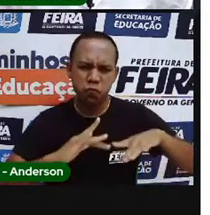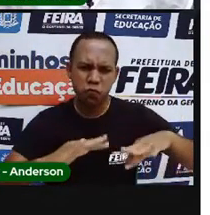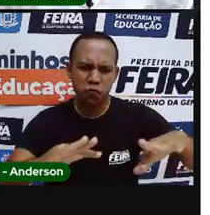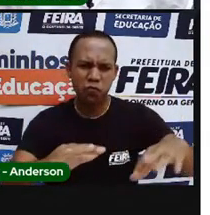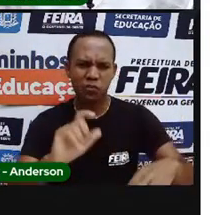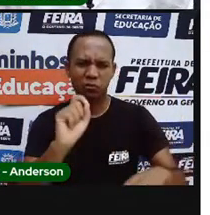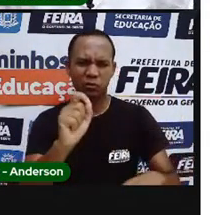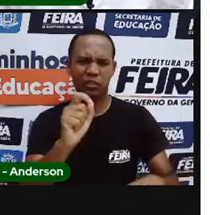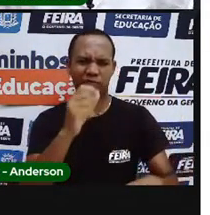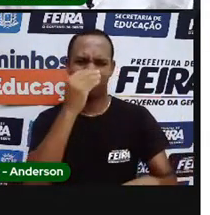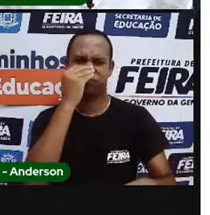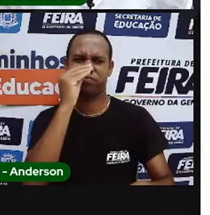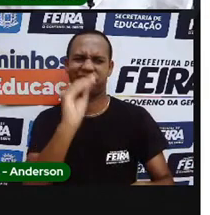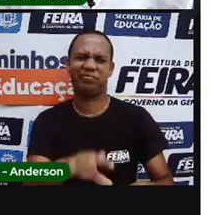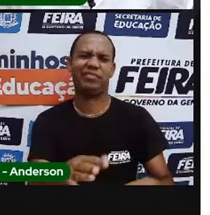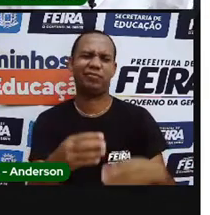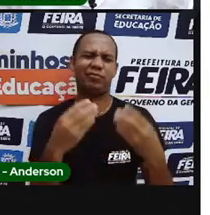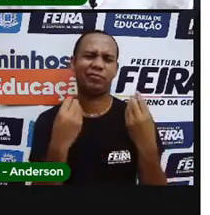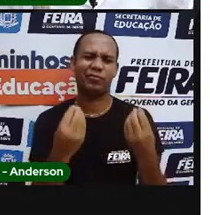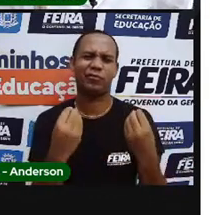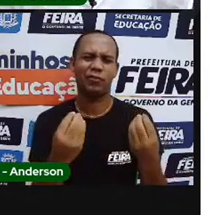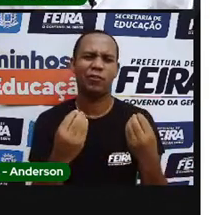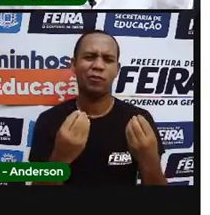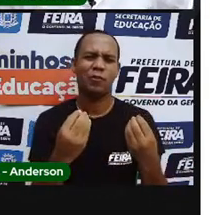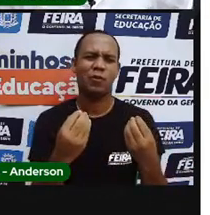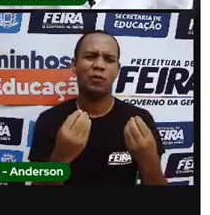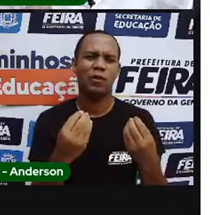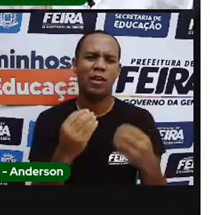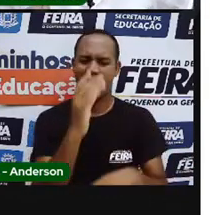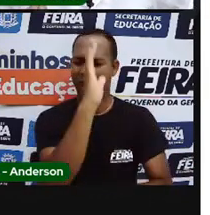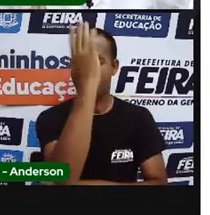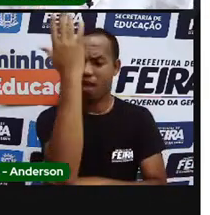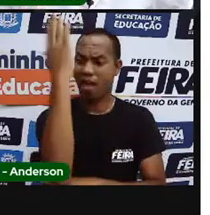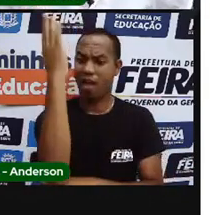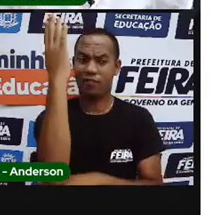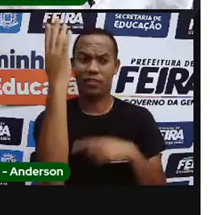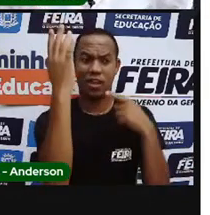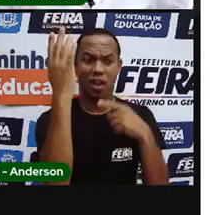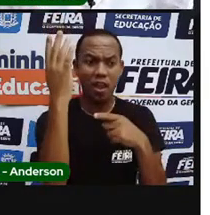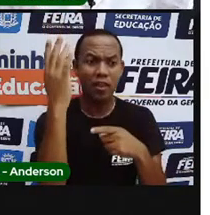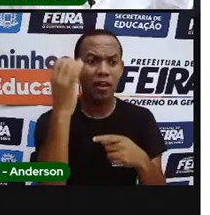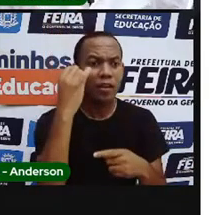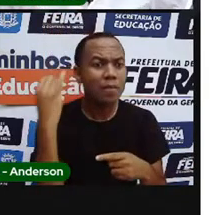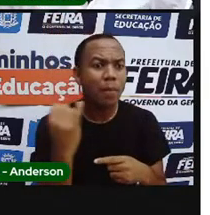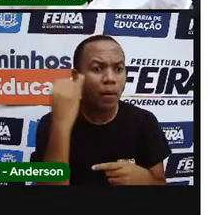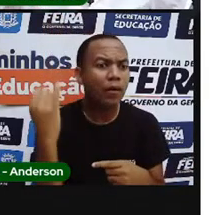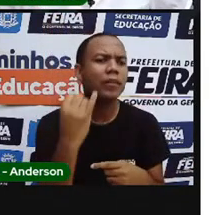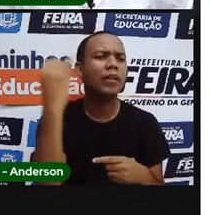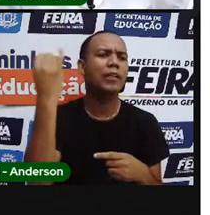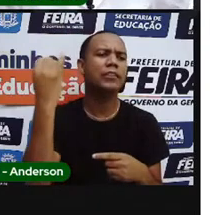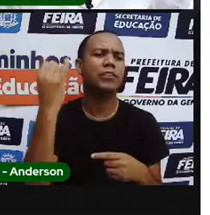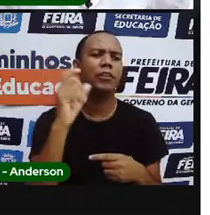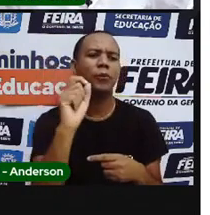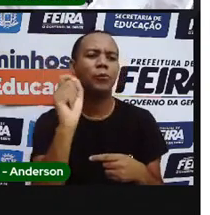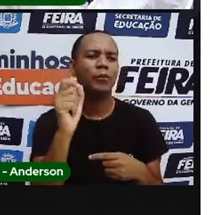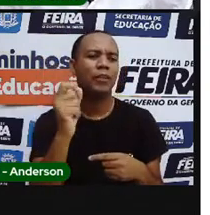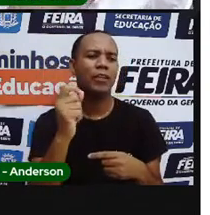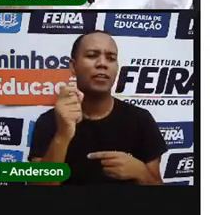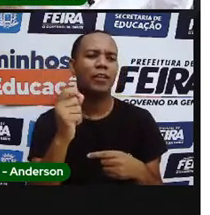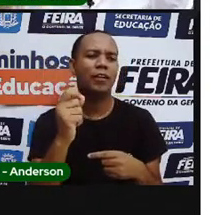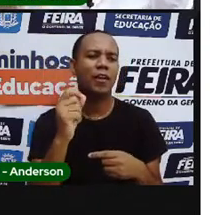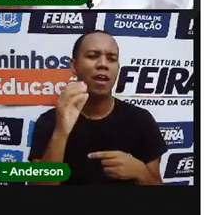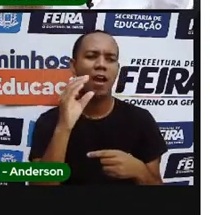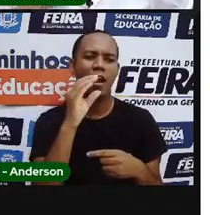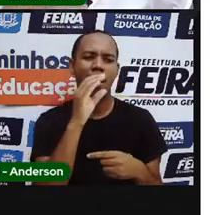natureza? Obviamente que não. porque as árvores, elas são muito importantes, né? Para manter a temperatura do planeta,